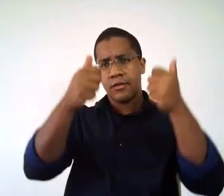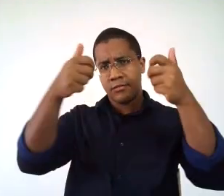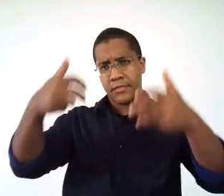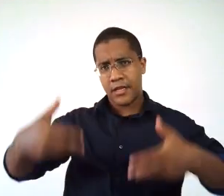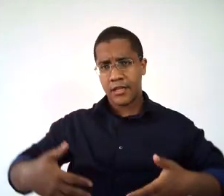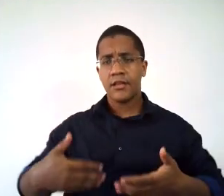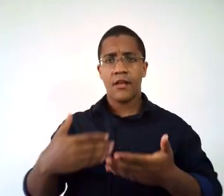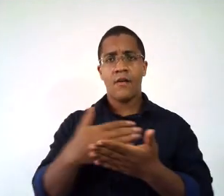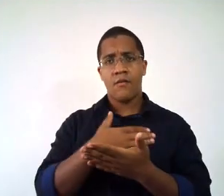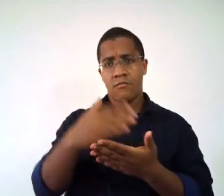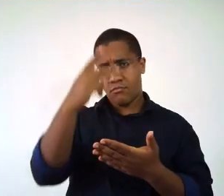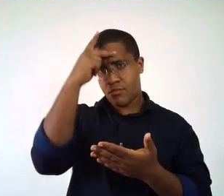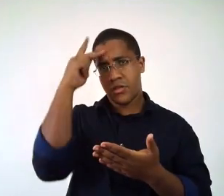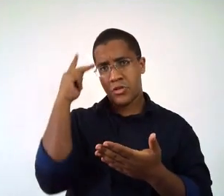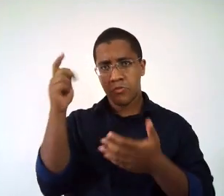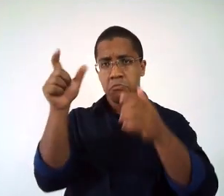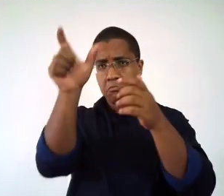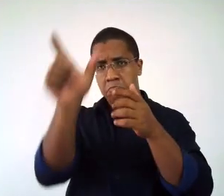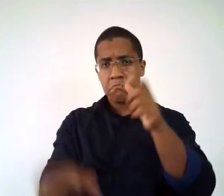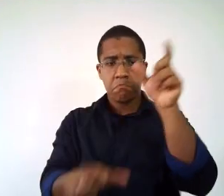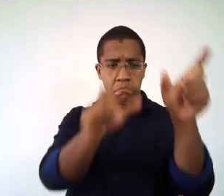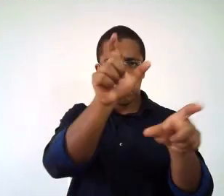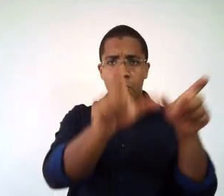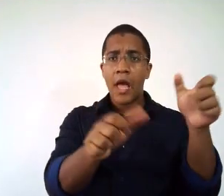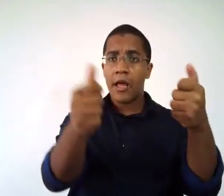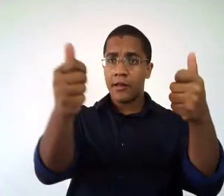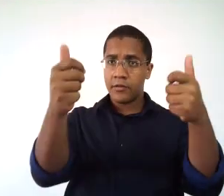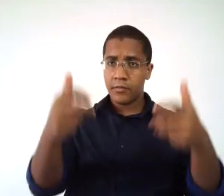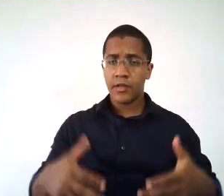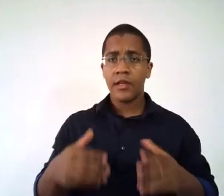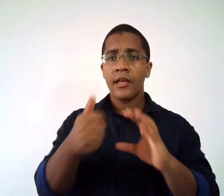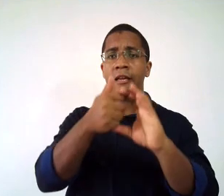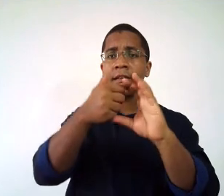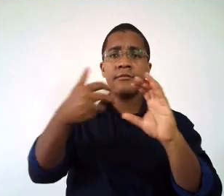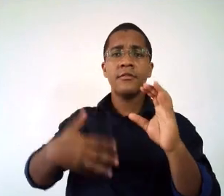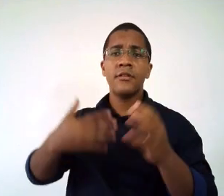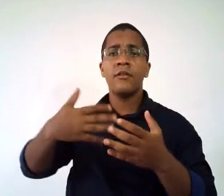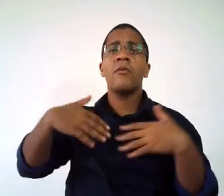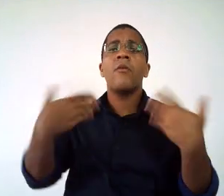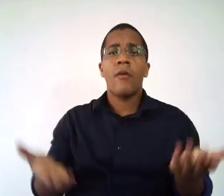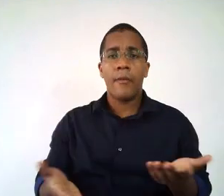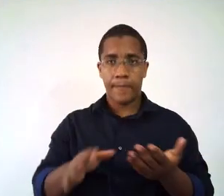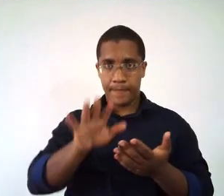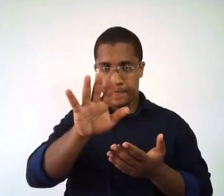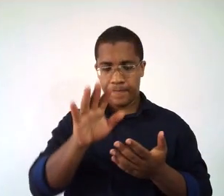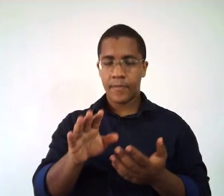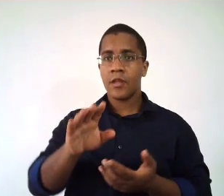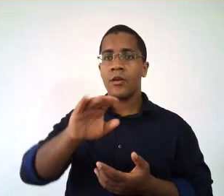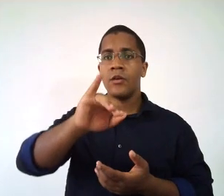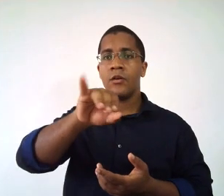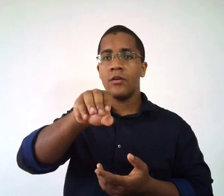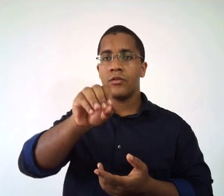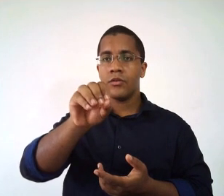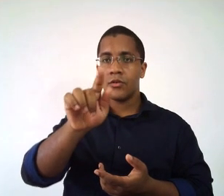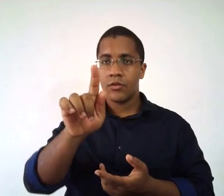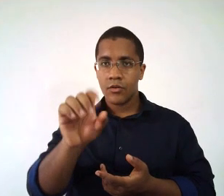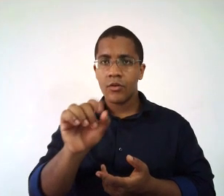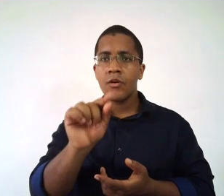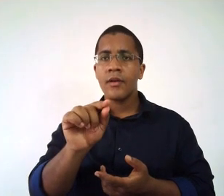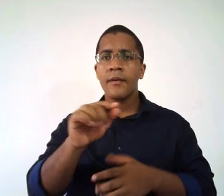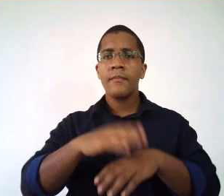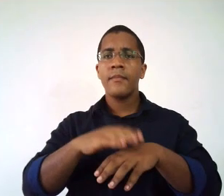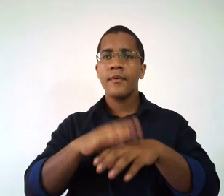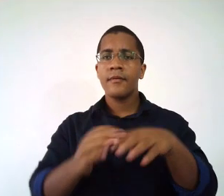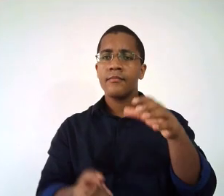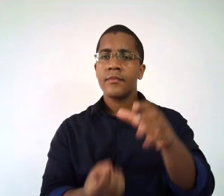possam caracterizar melhor ainda e tentar clarificar o que vem a ser esse conteúdo. Então, o jogo é uma